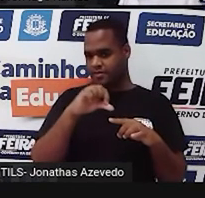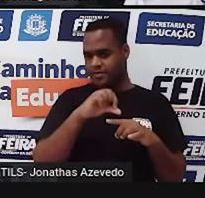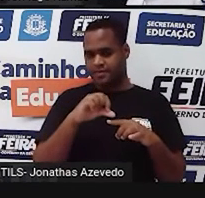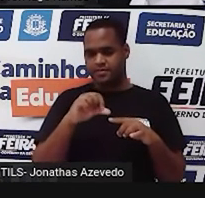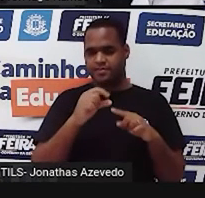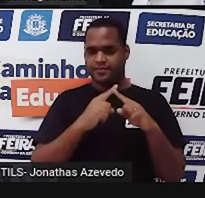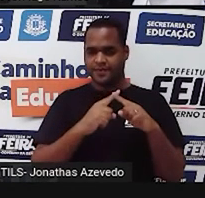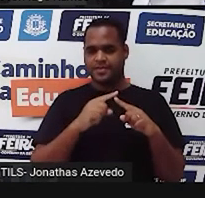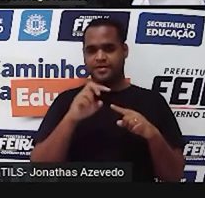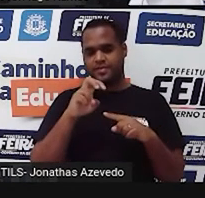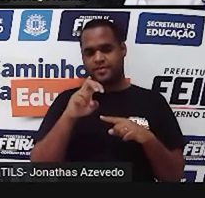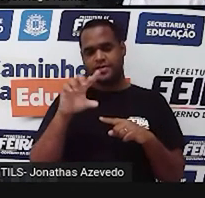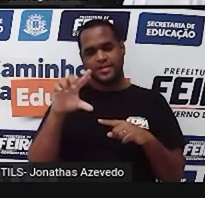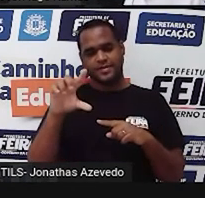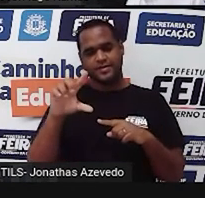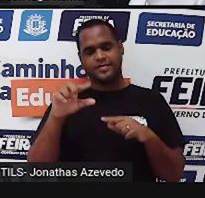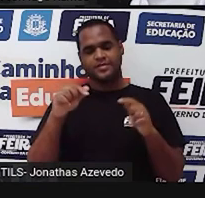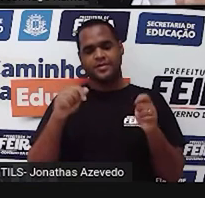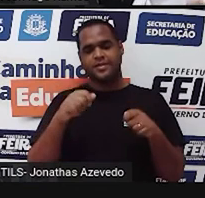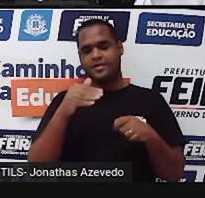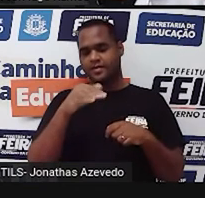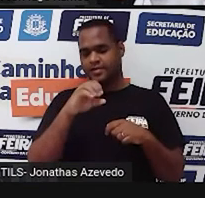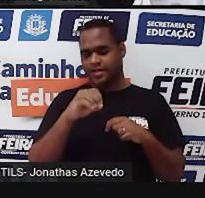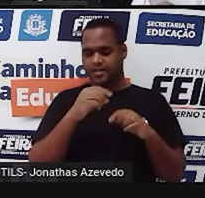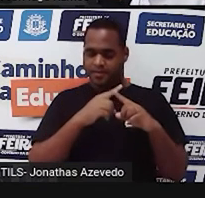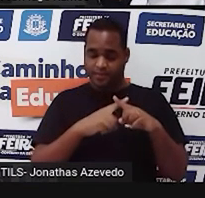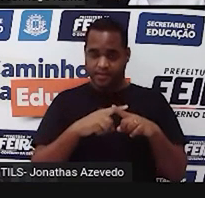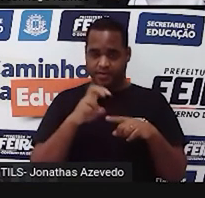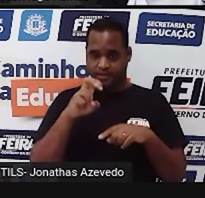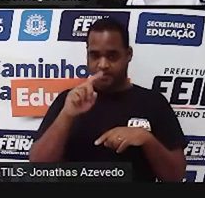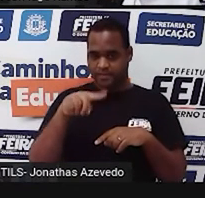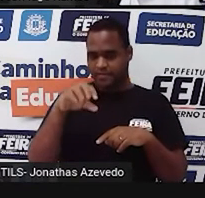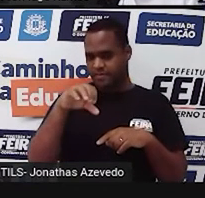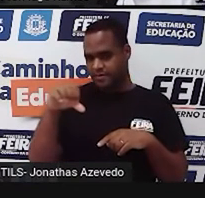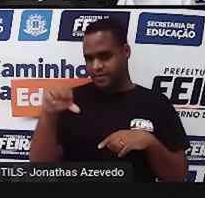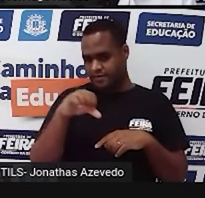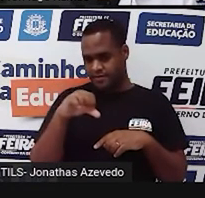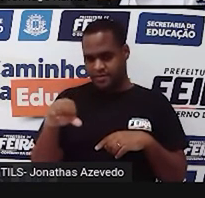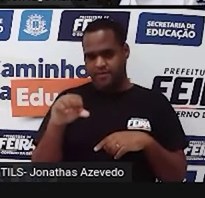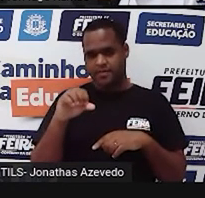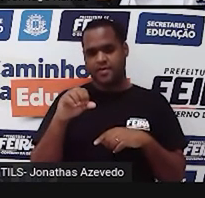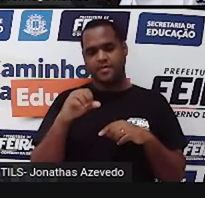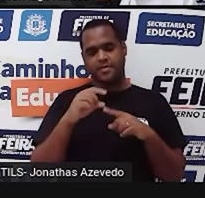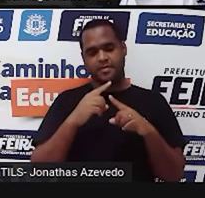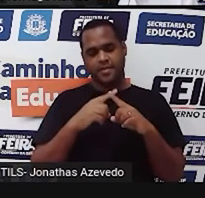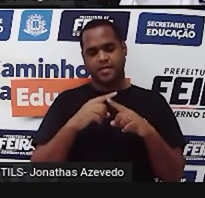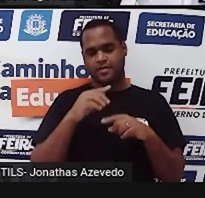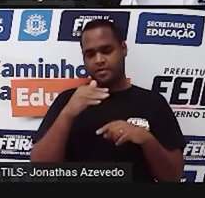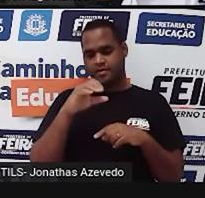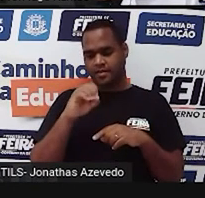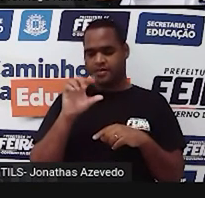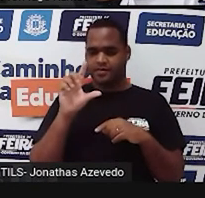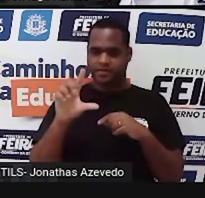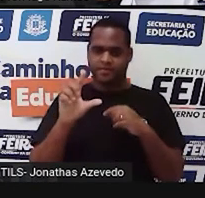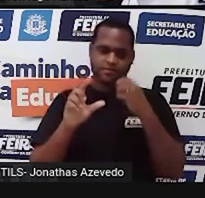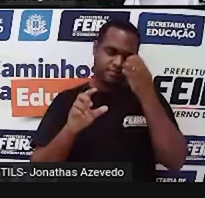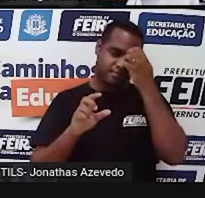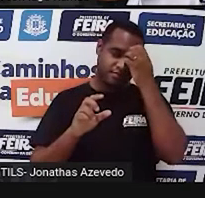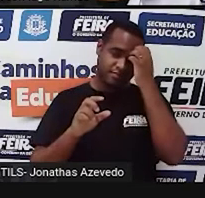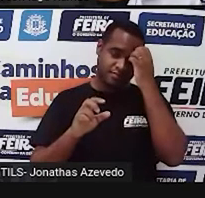para 5 litros. 10 vezes R$5,99 para 10 litros. E aqui,